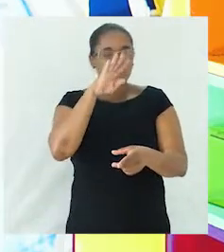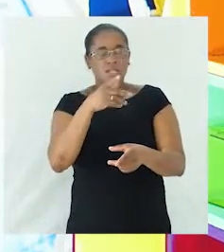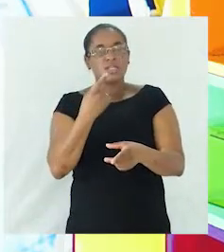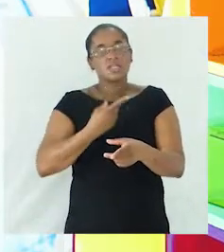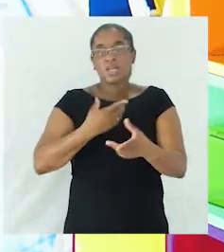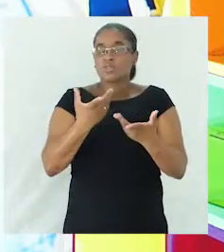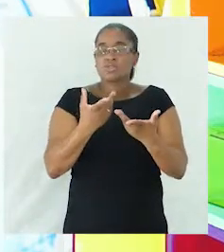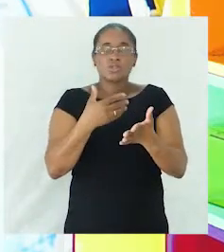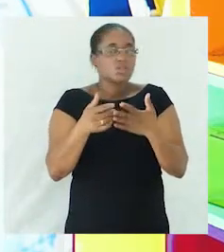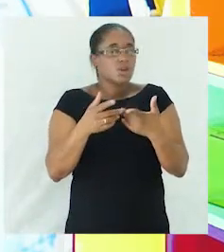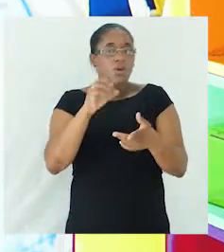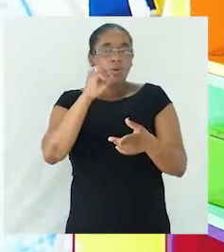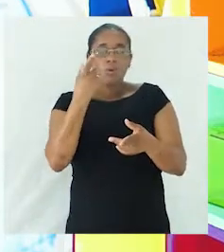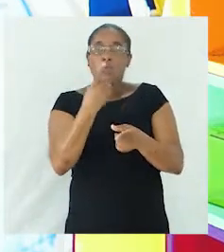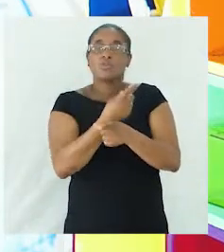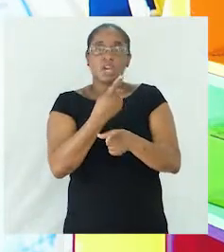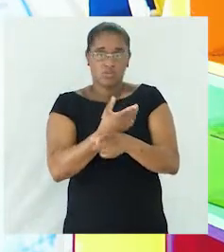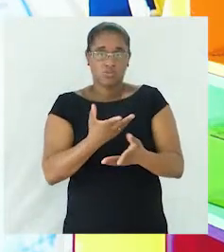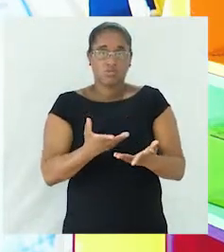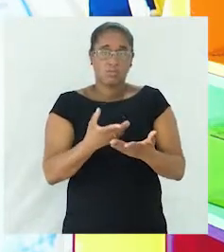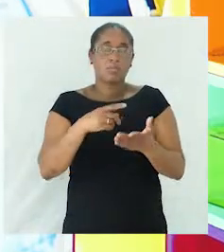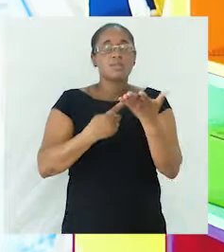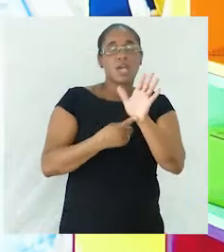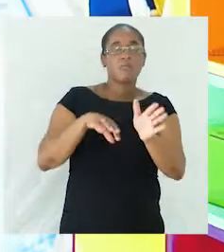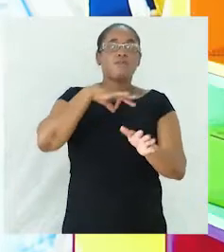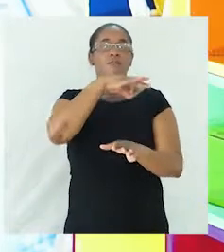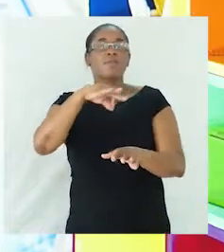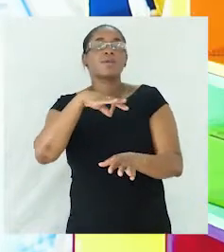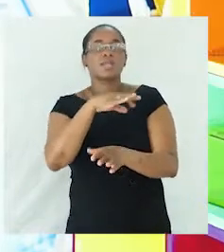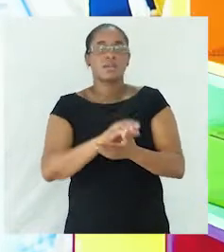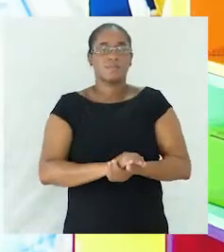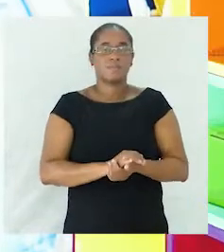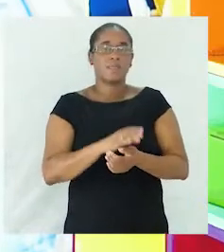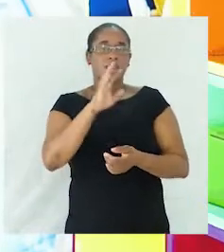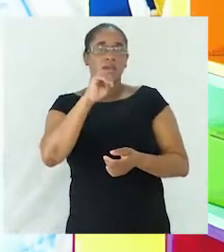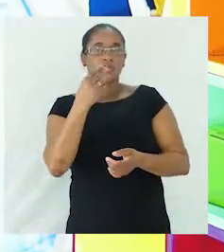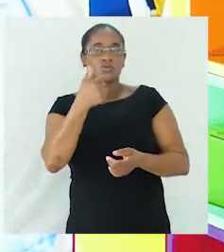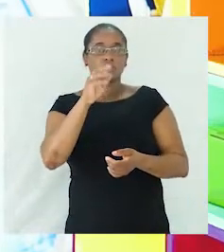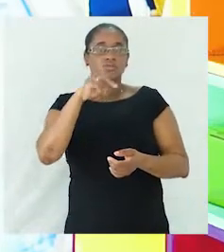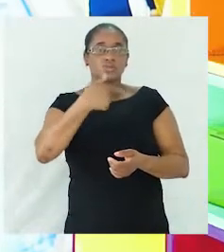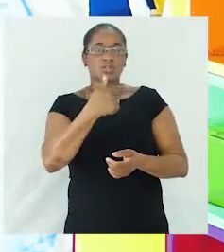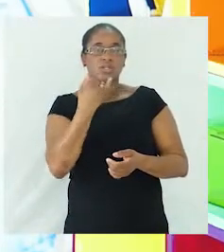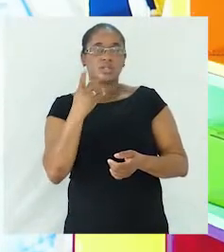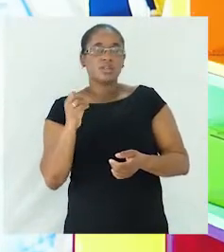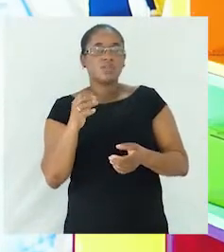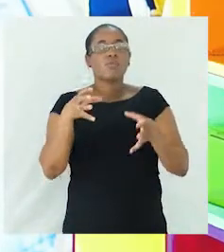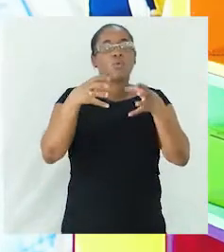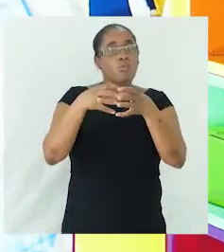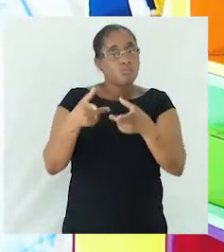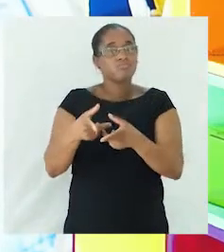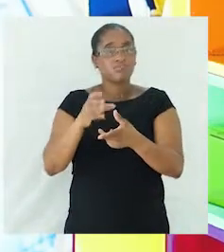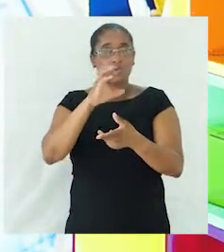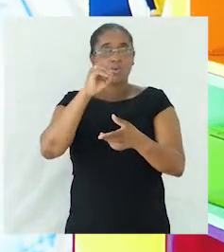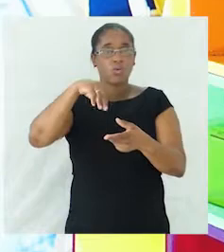objetos. Por exemplo, família. Família é um substantivo comum, certo? Certo. É um substantivo